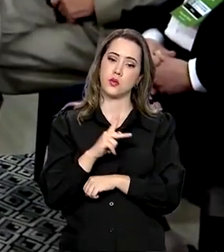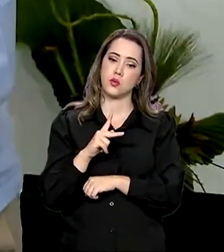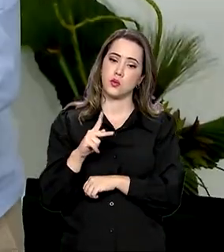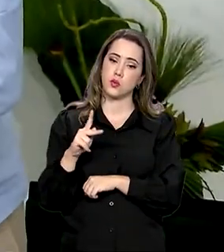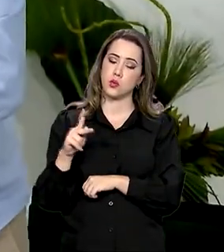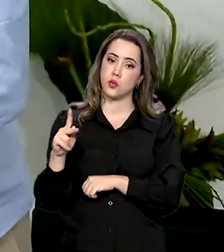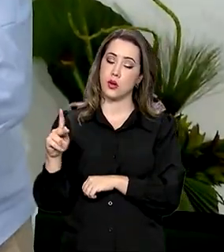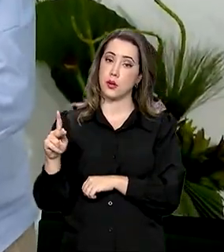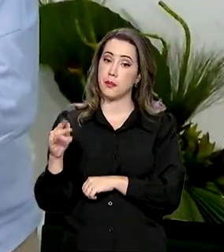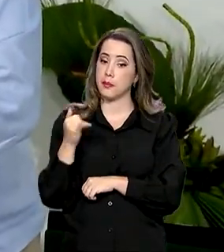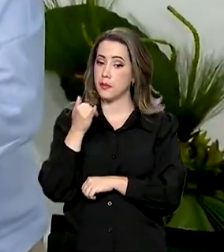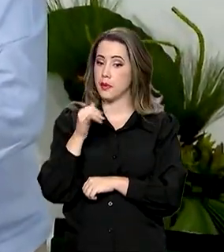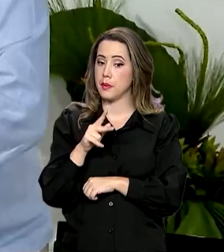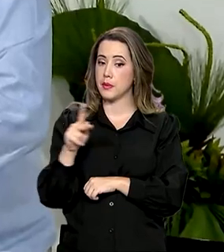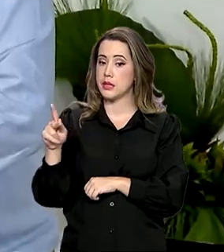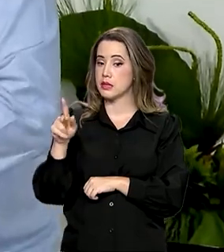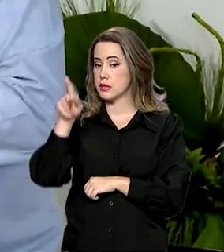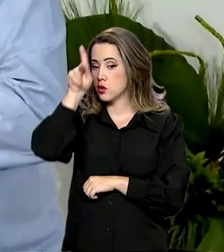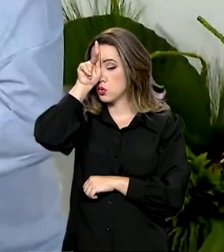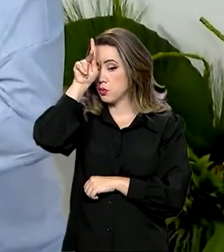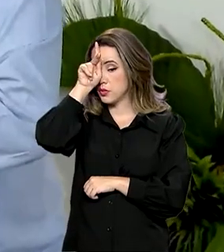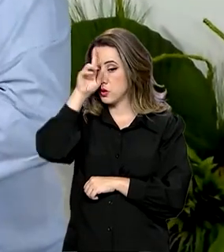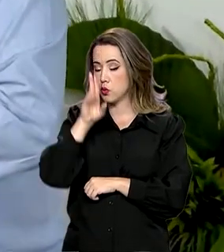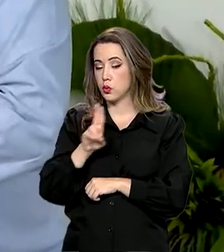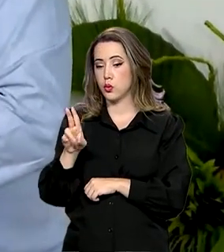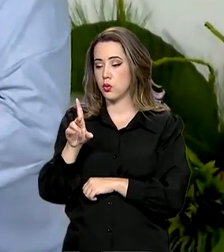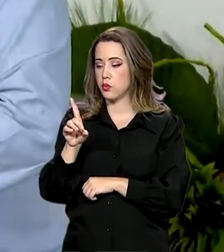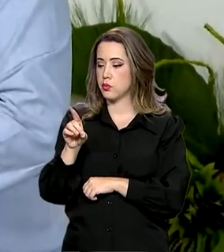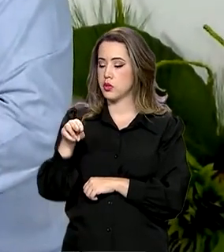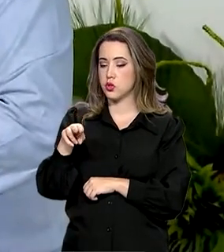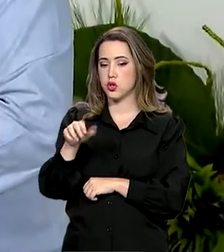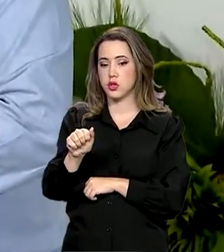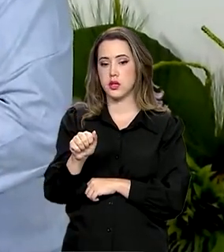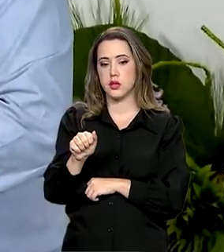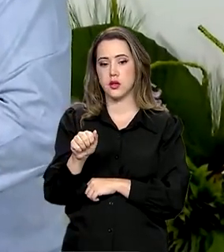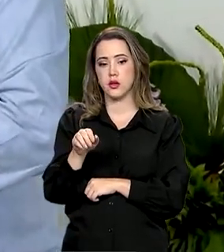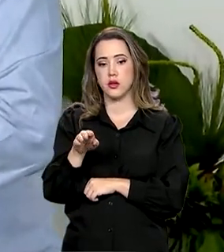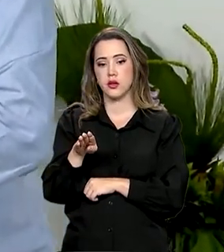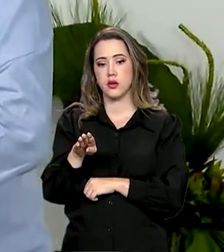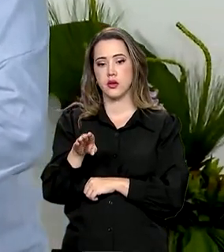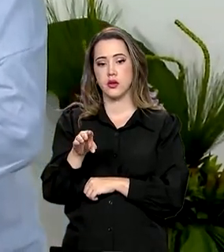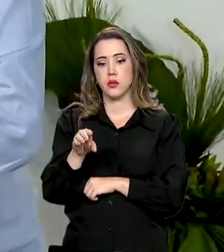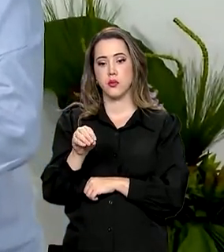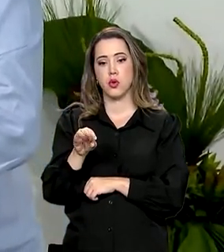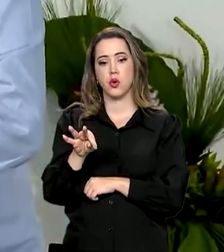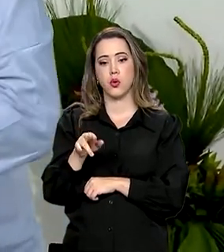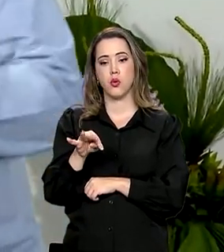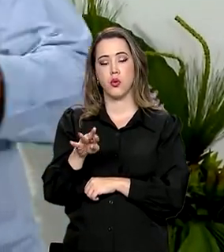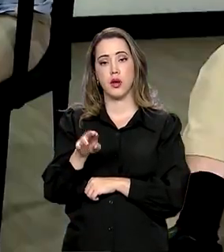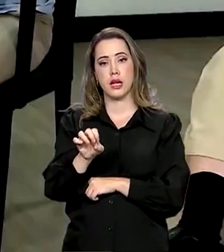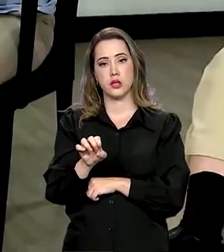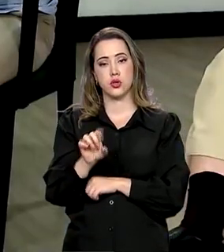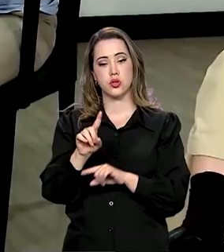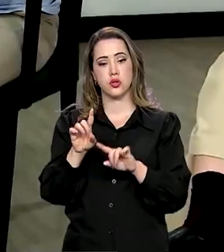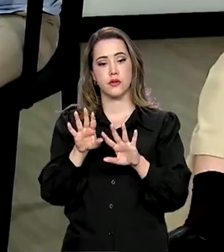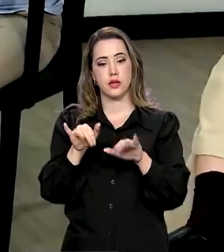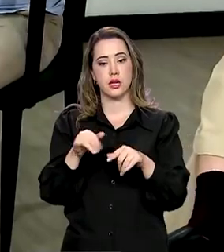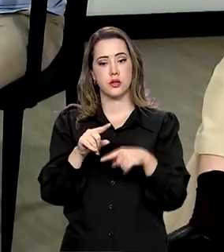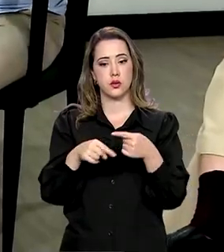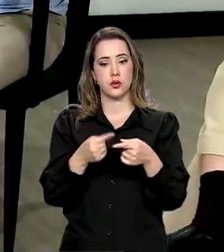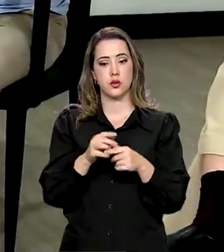do Peru, Gina Boloarte. Ela saiu agora há pouco aqui, inclusive, essa agenda terminou agora há pouco. que, olha,